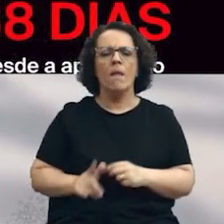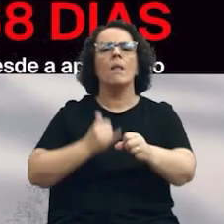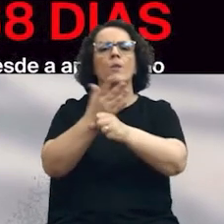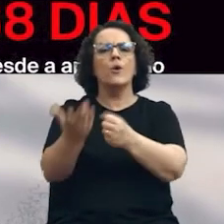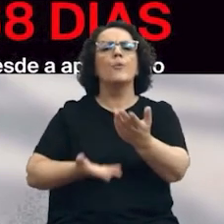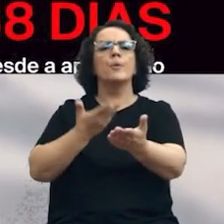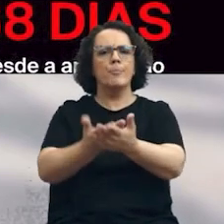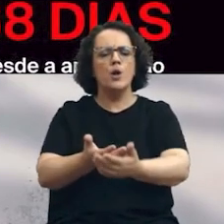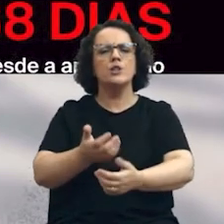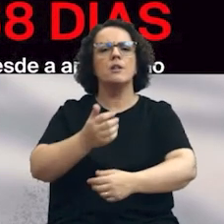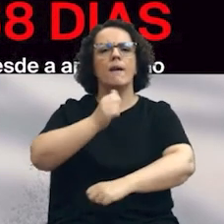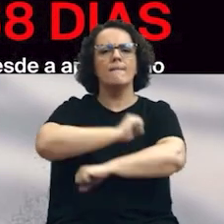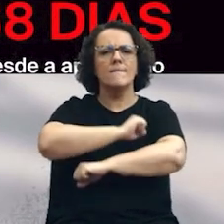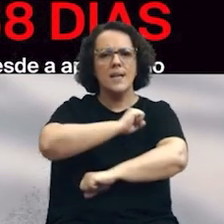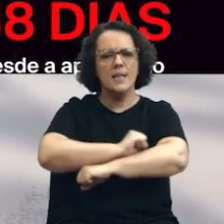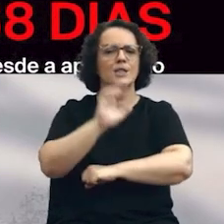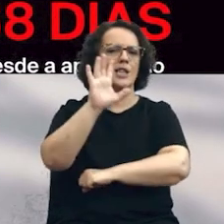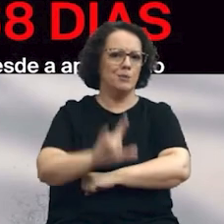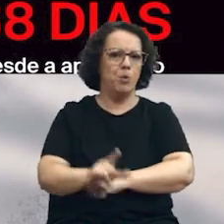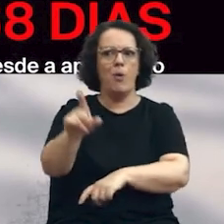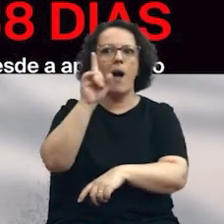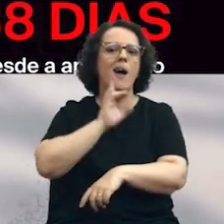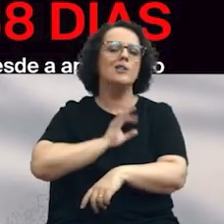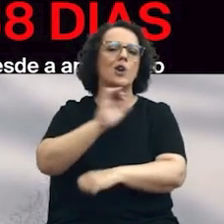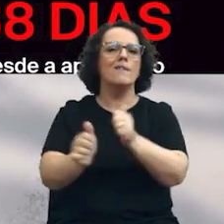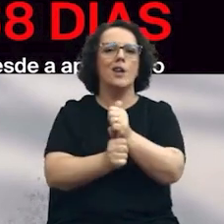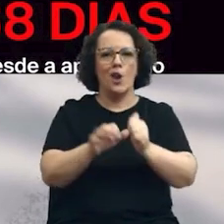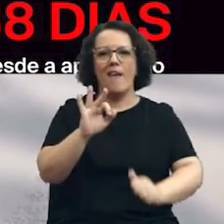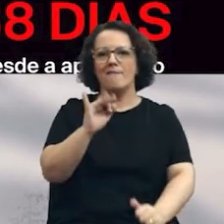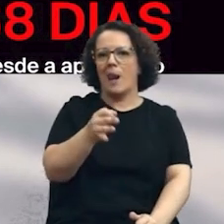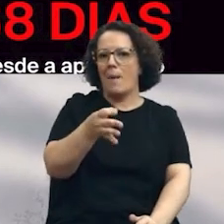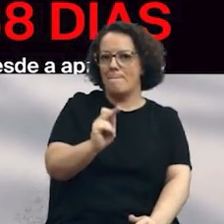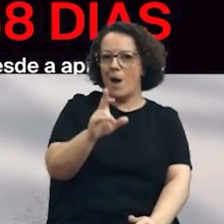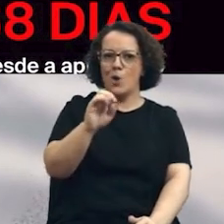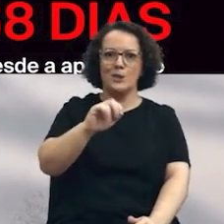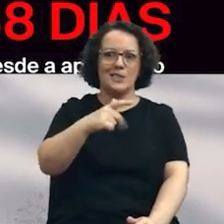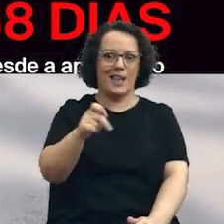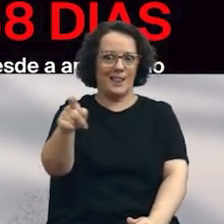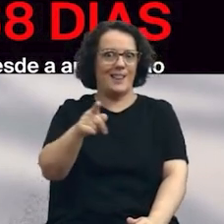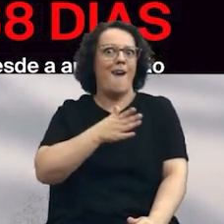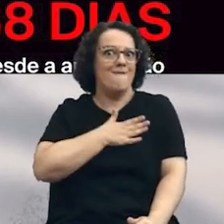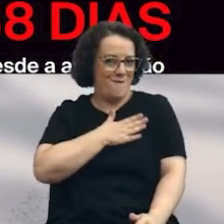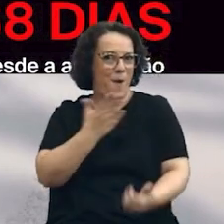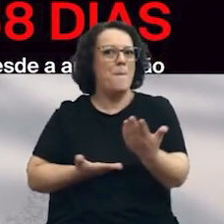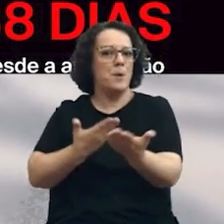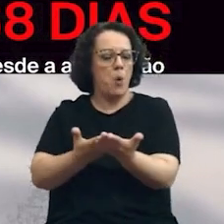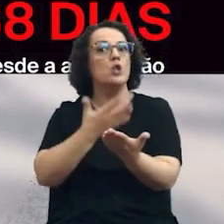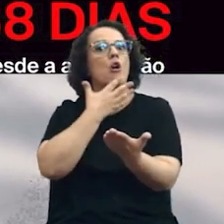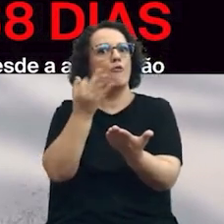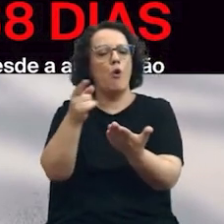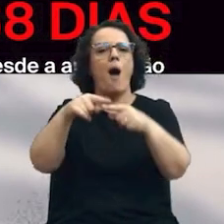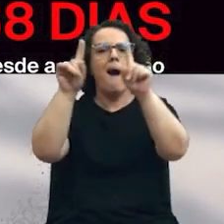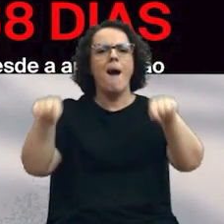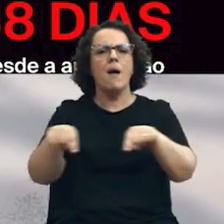A Sra. Vereadora Filipe Roseta gosta bastante desta proposta. É verdade que uma menção foi incluída na Carta